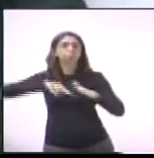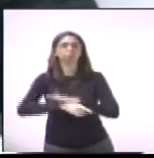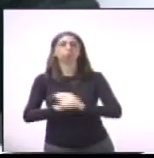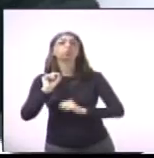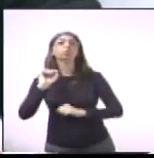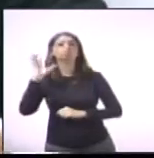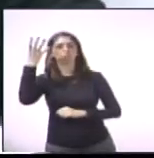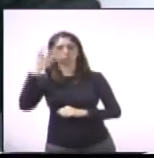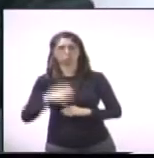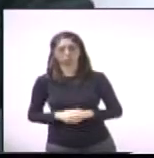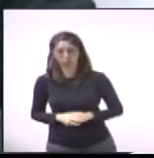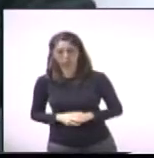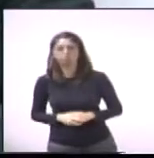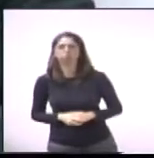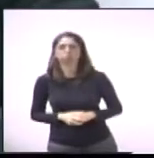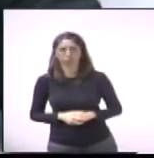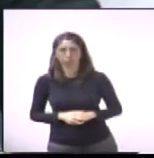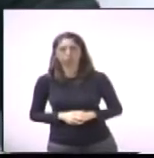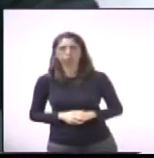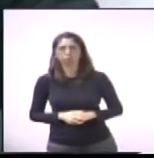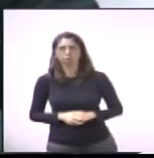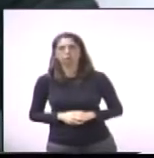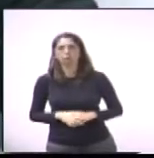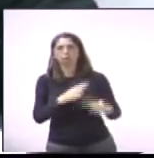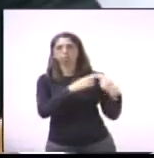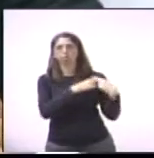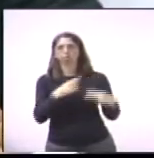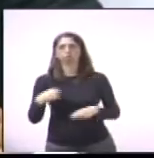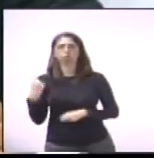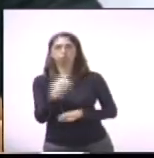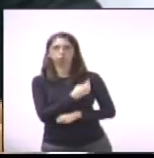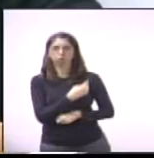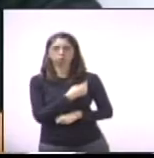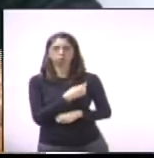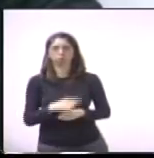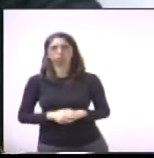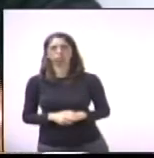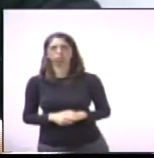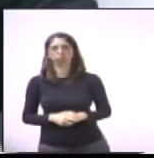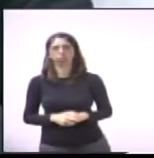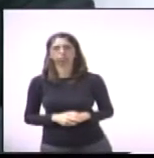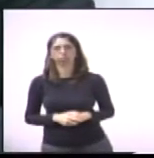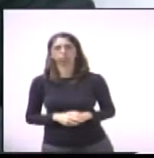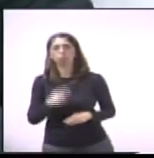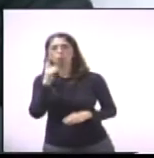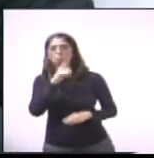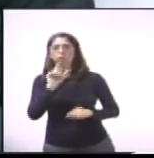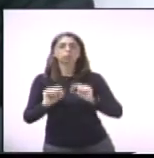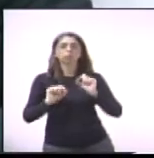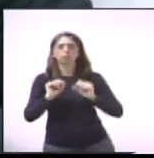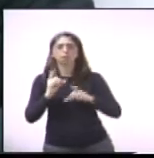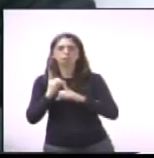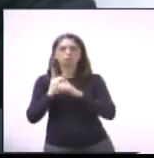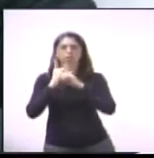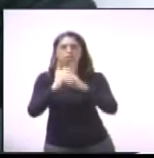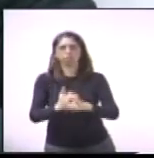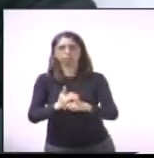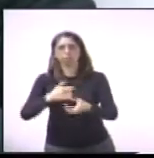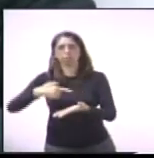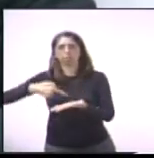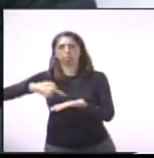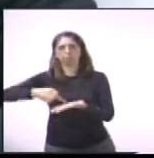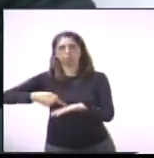nosso rol, com a nossa autoridade, onde chega, a gente consiga defender a